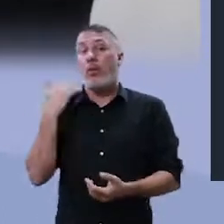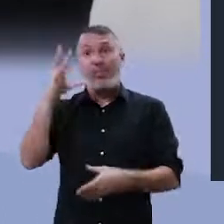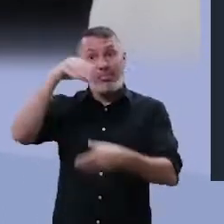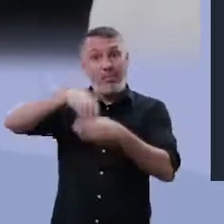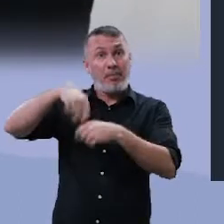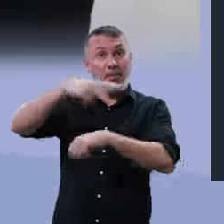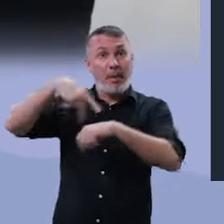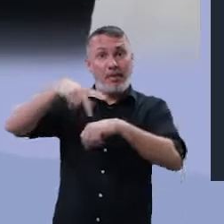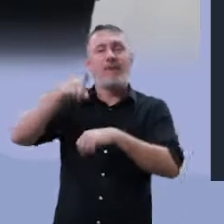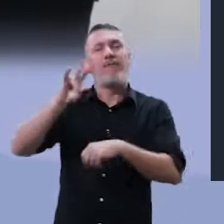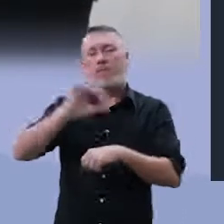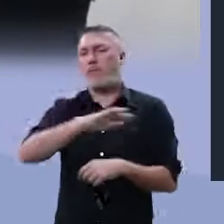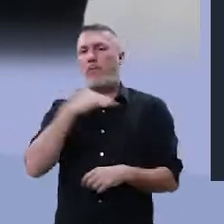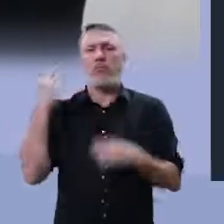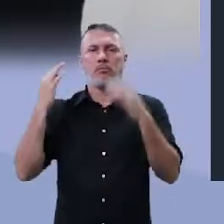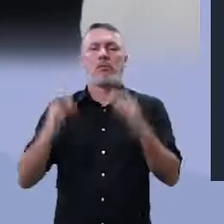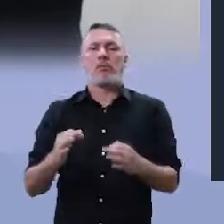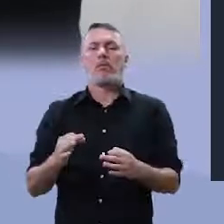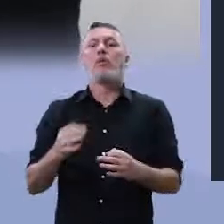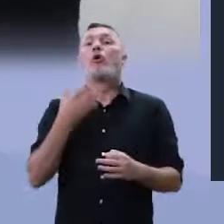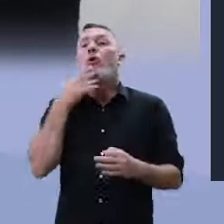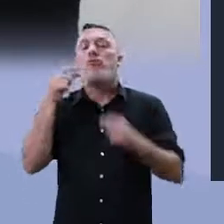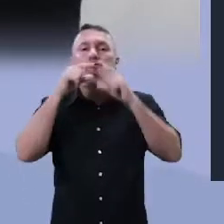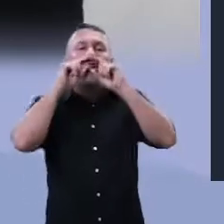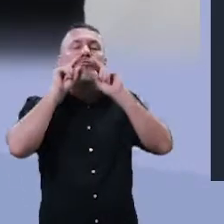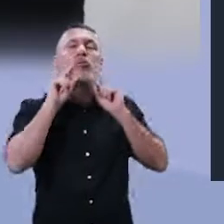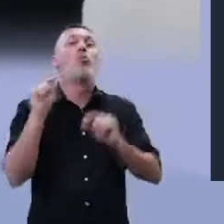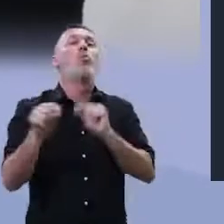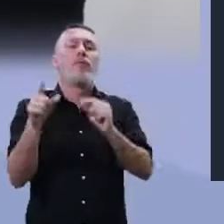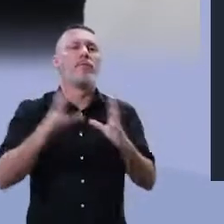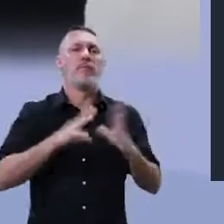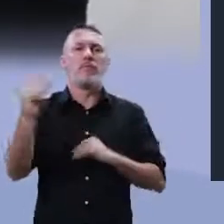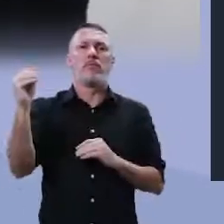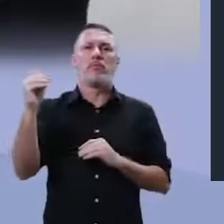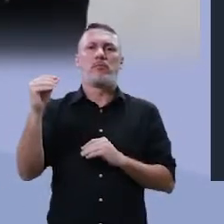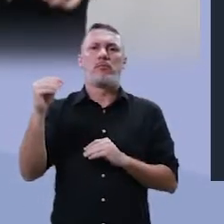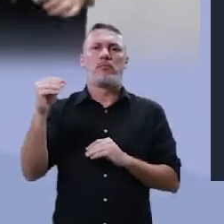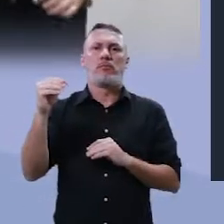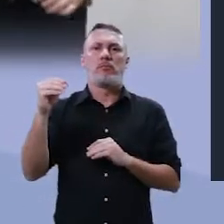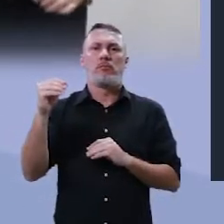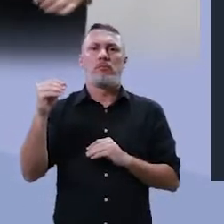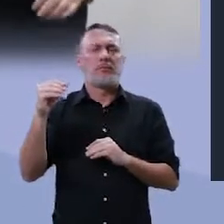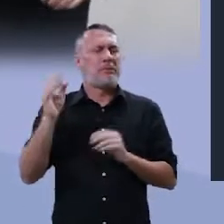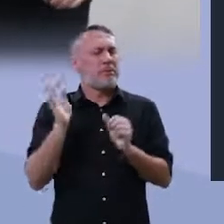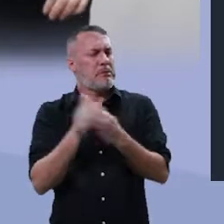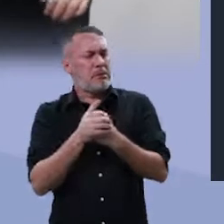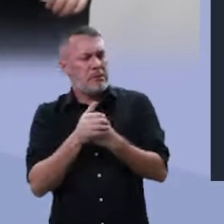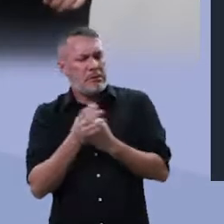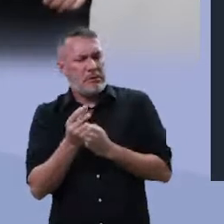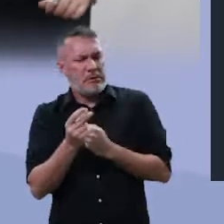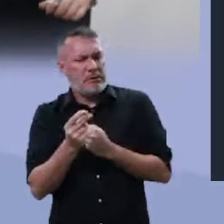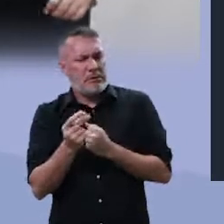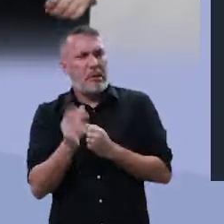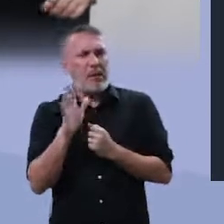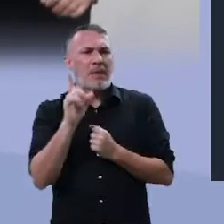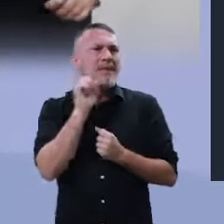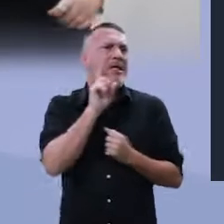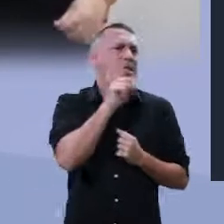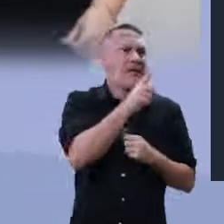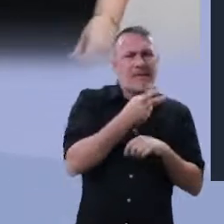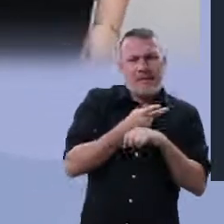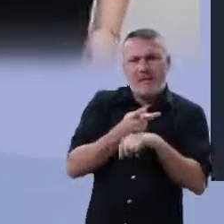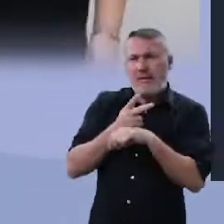condenado no país dele à morte. O ele fez? Fugiu. Fugiu, escondeu-se,